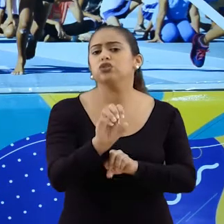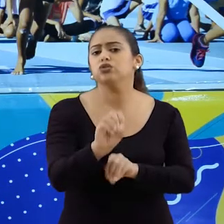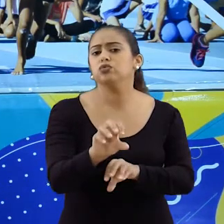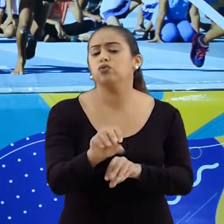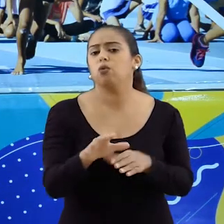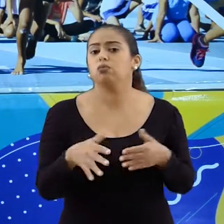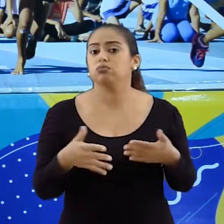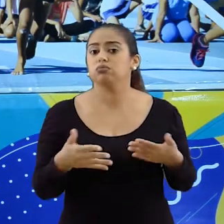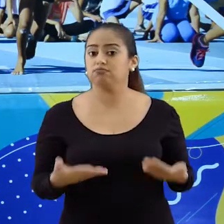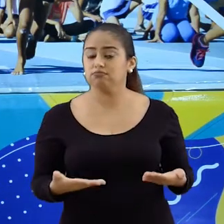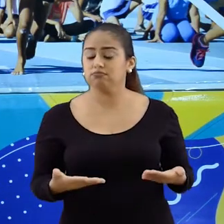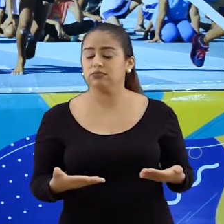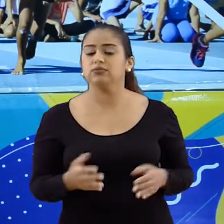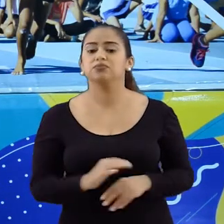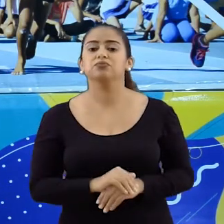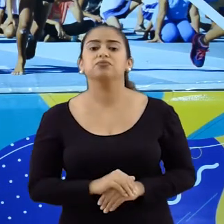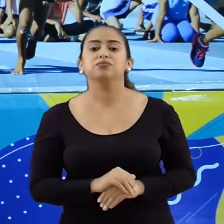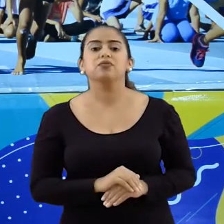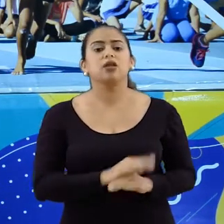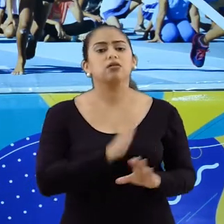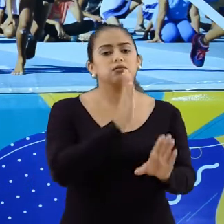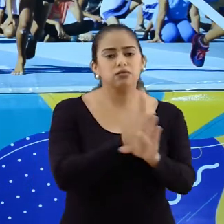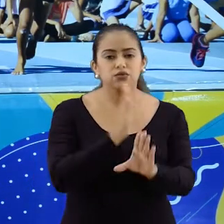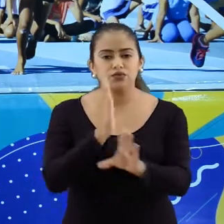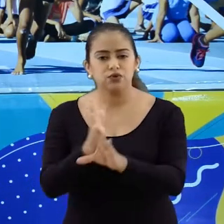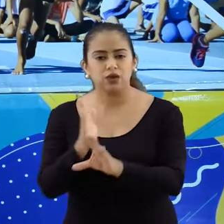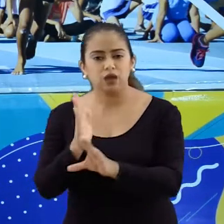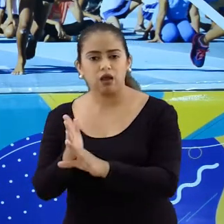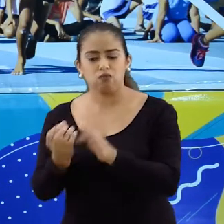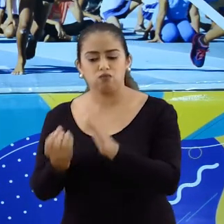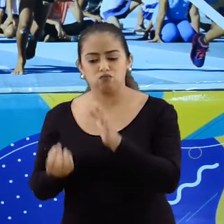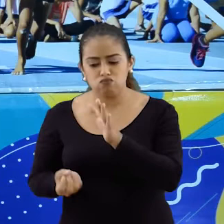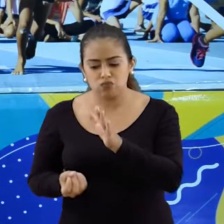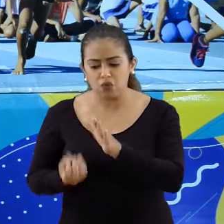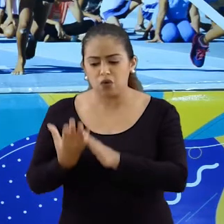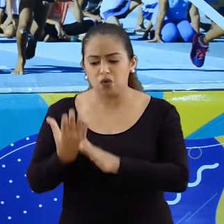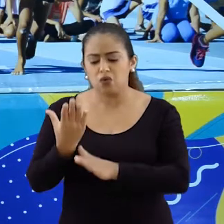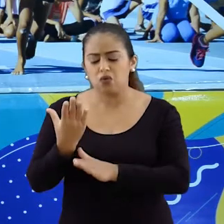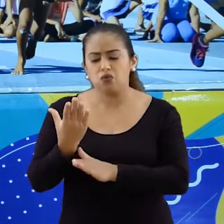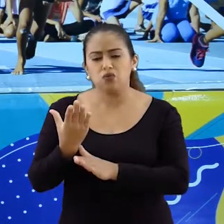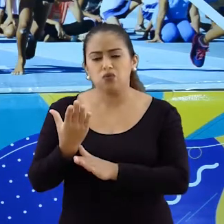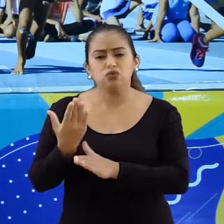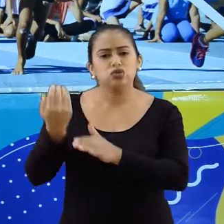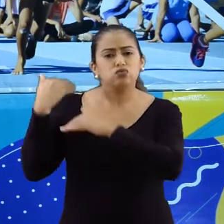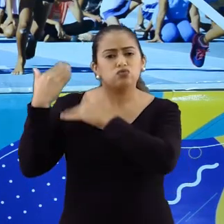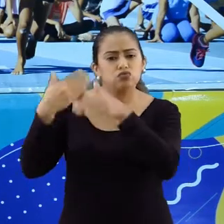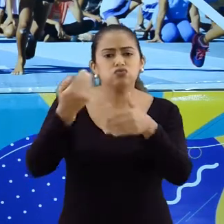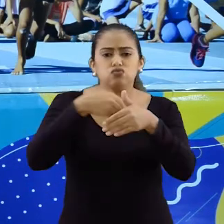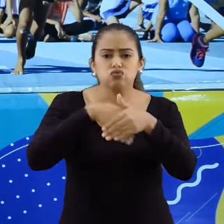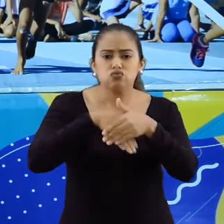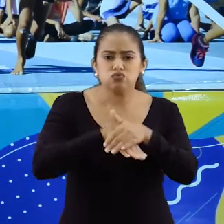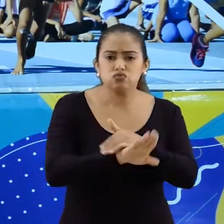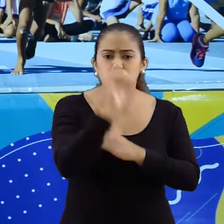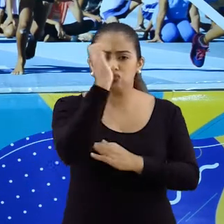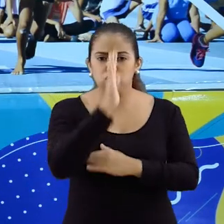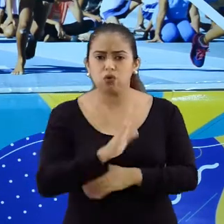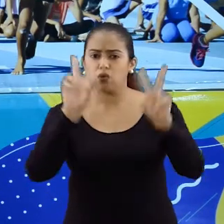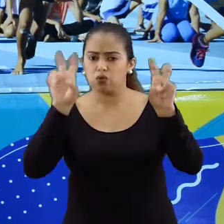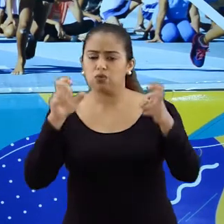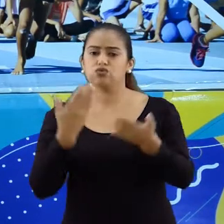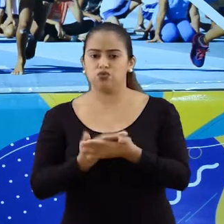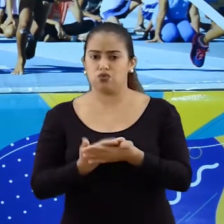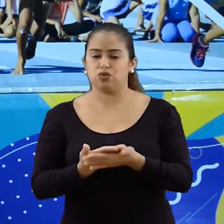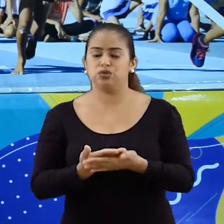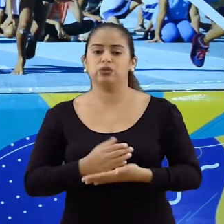você faz? Pois bem, identificar as origens de alguns costumes brasileiros é o tema da